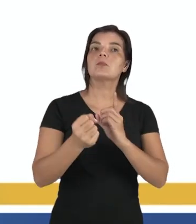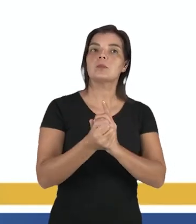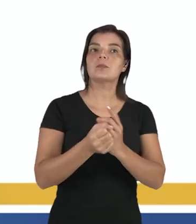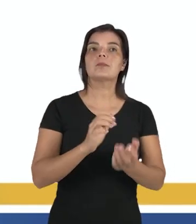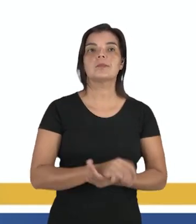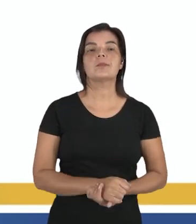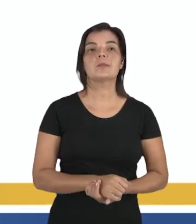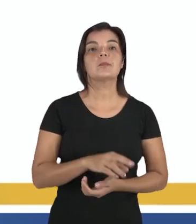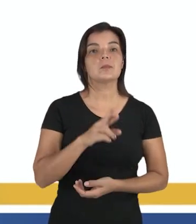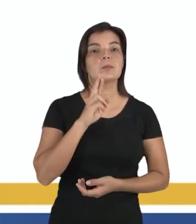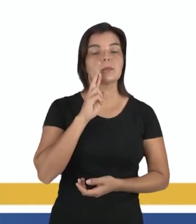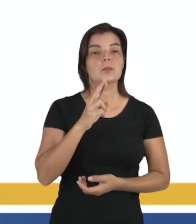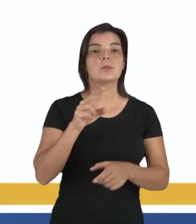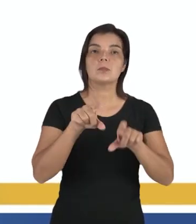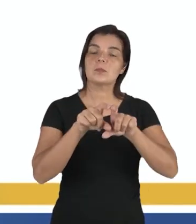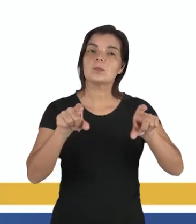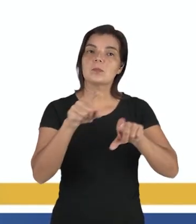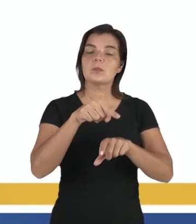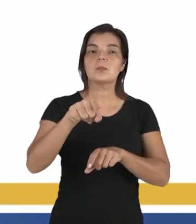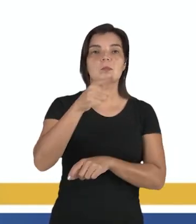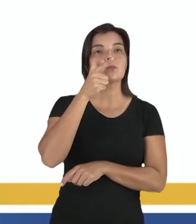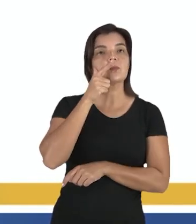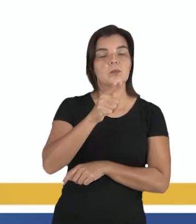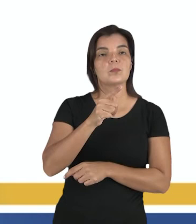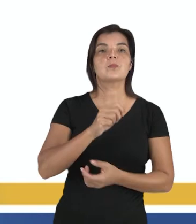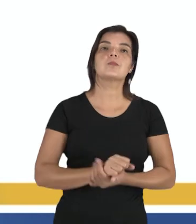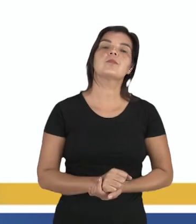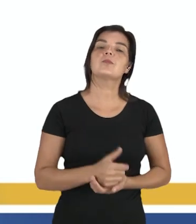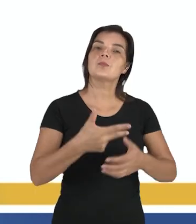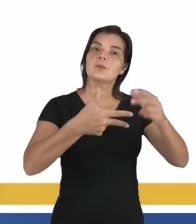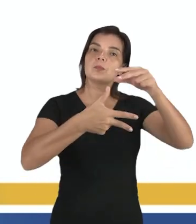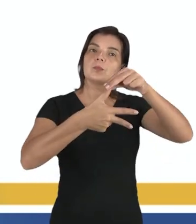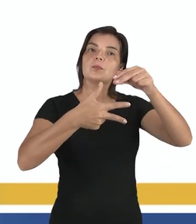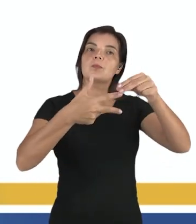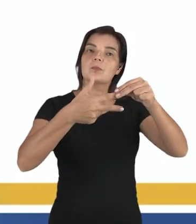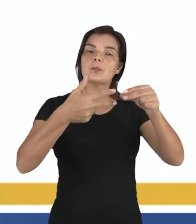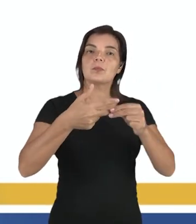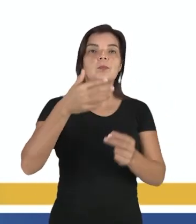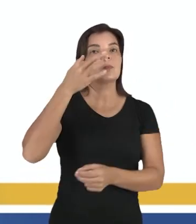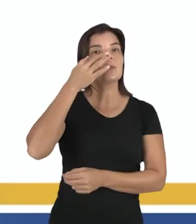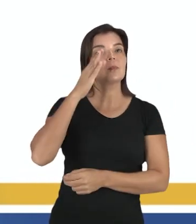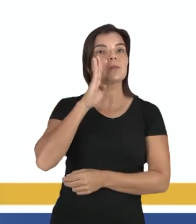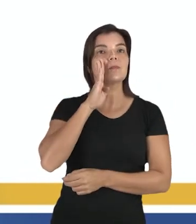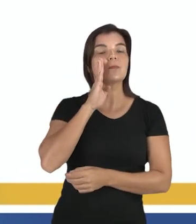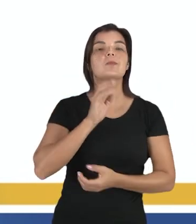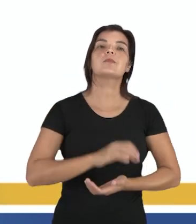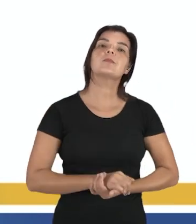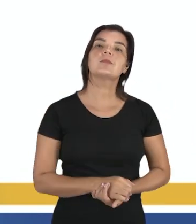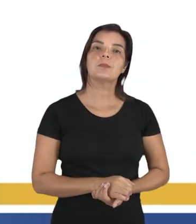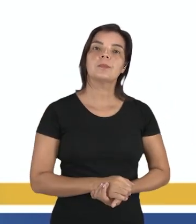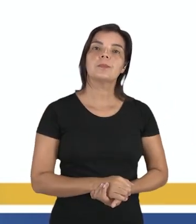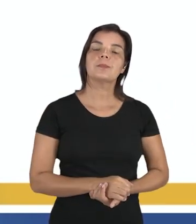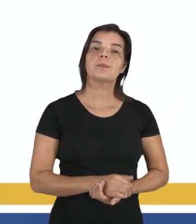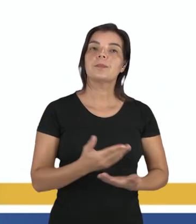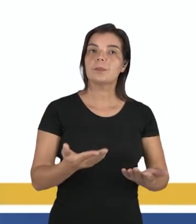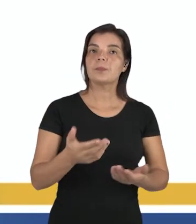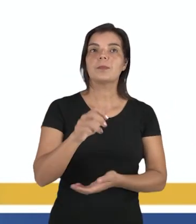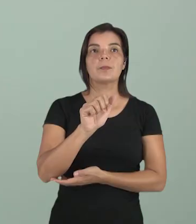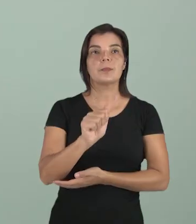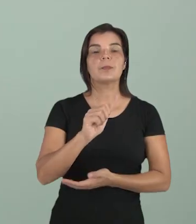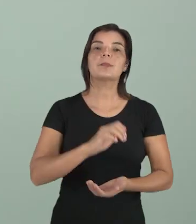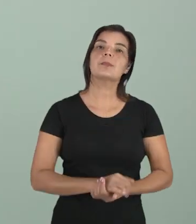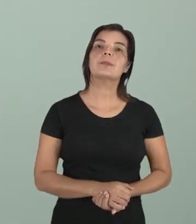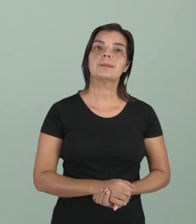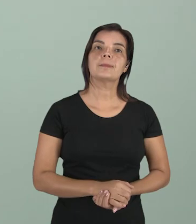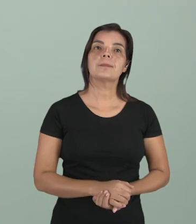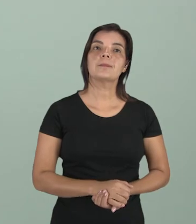a natureza, essa é uma chave para você acertar as questões do Enem, que falam de Bacon e Descartes, vamos ver se a gente, isso aí, a letra A,